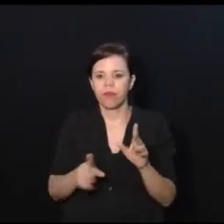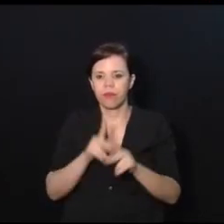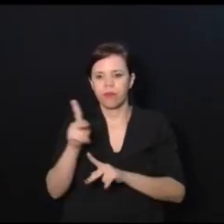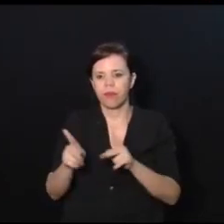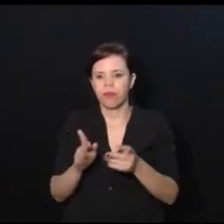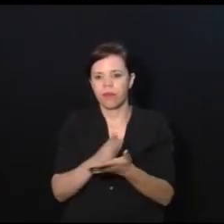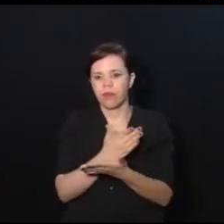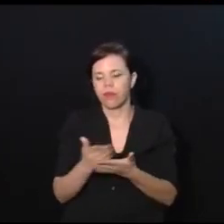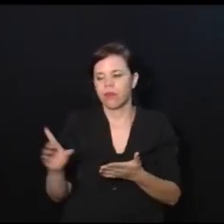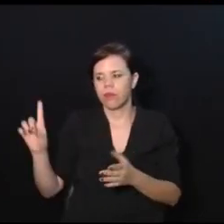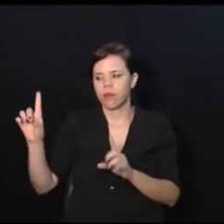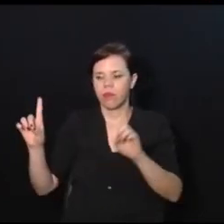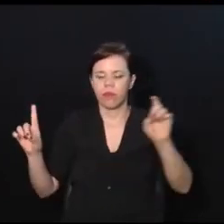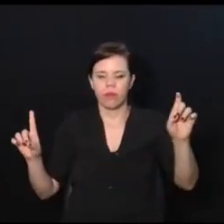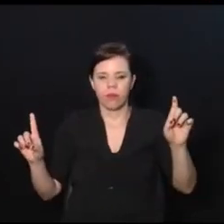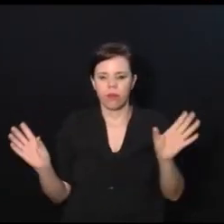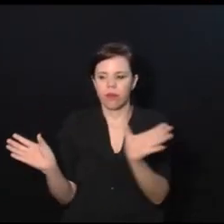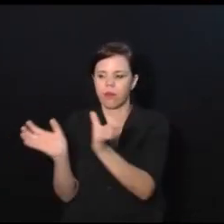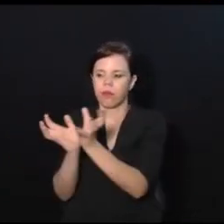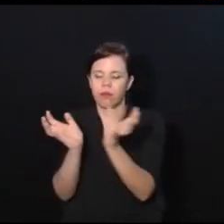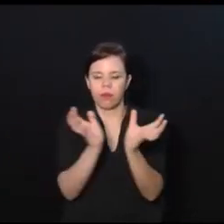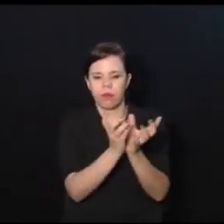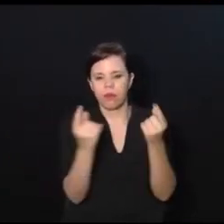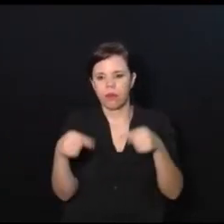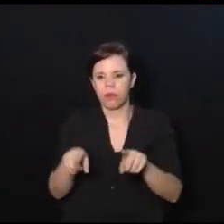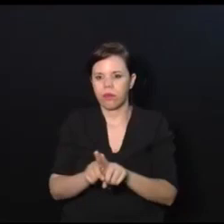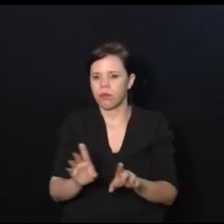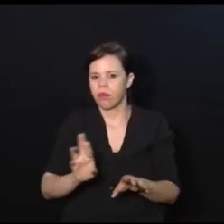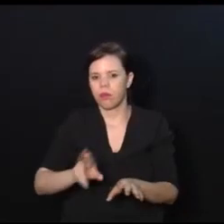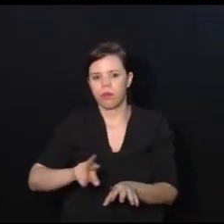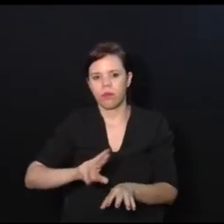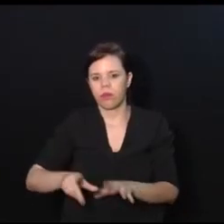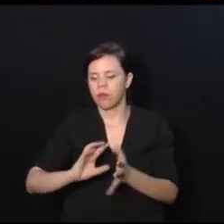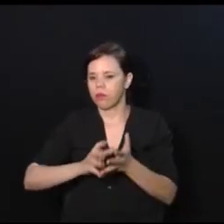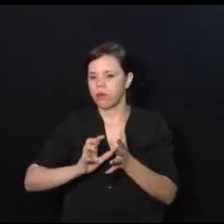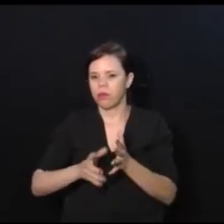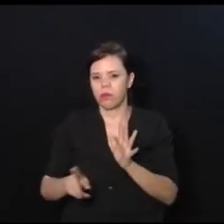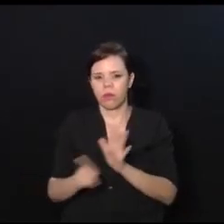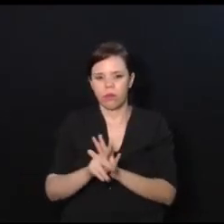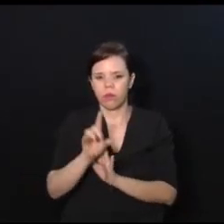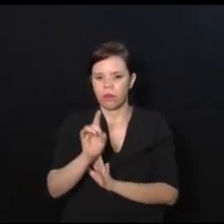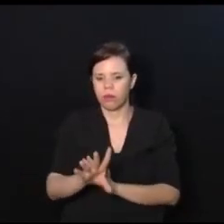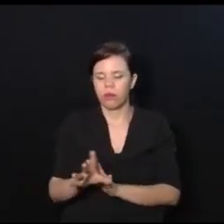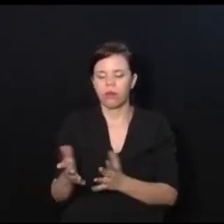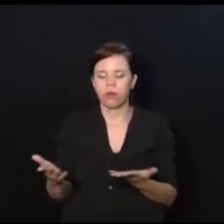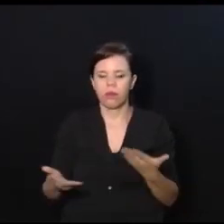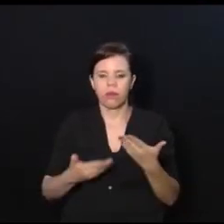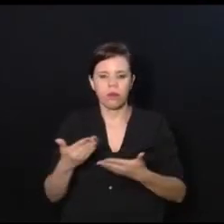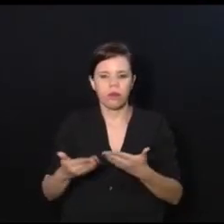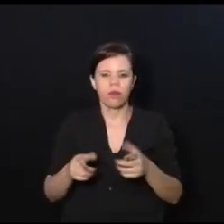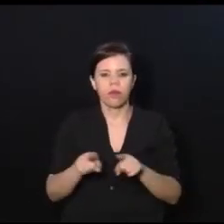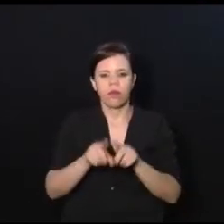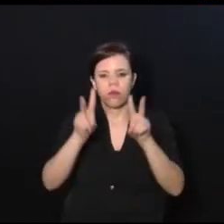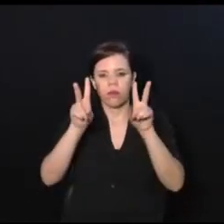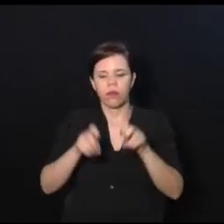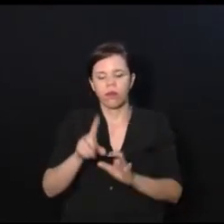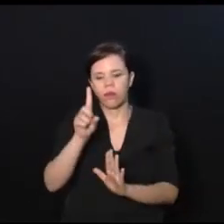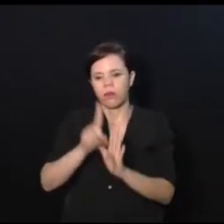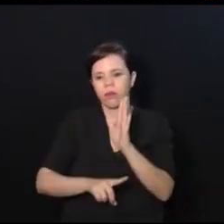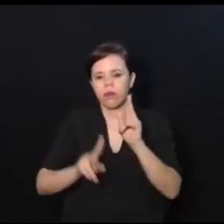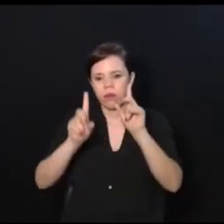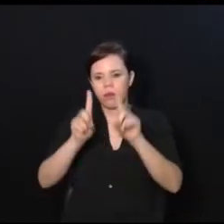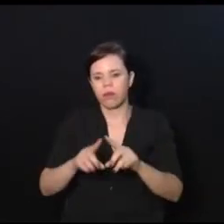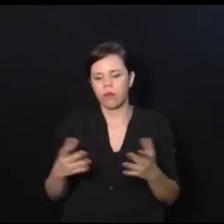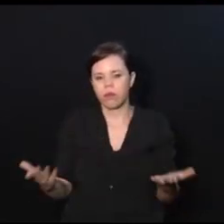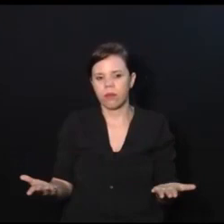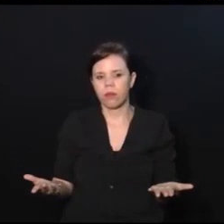quanto da esquerda, porque vocês já viram que não é partidário. E eu acho que, quando se trata de direito da pessoa com deficiência, não dá para ser